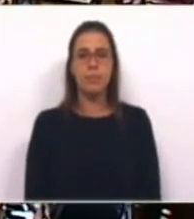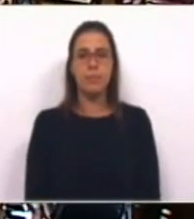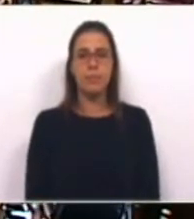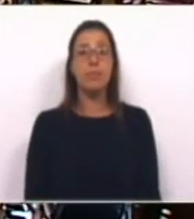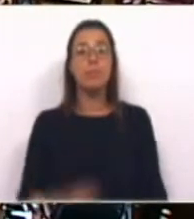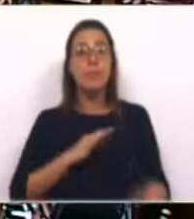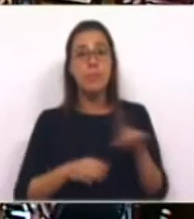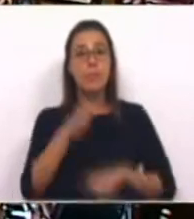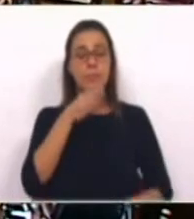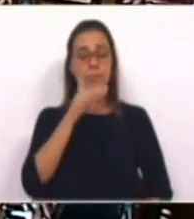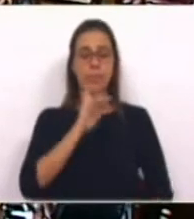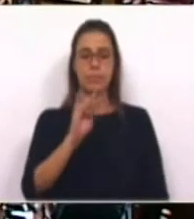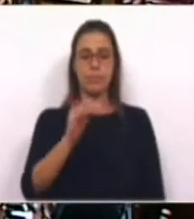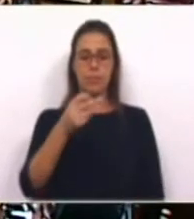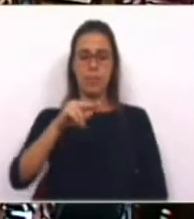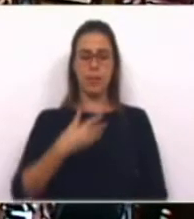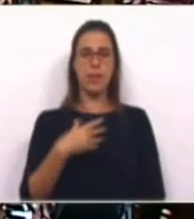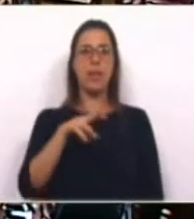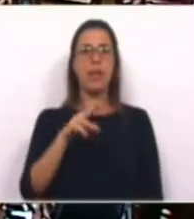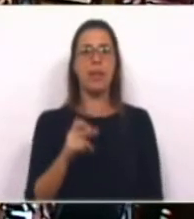Sra. Deputada Alessandra Cunha, faz favor.